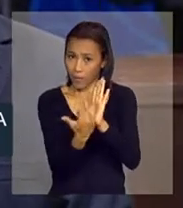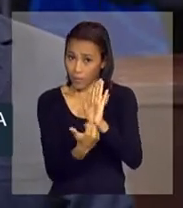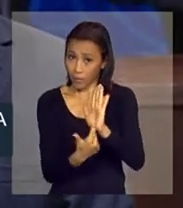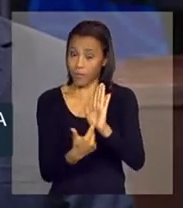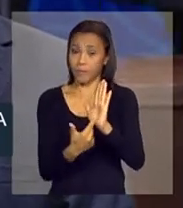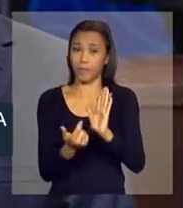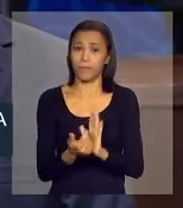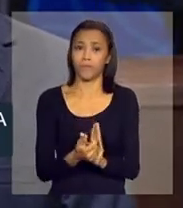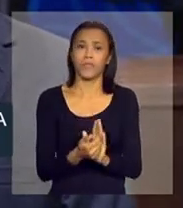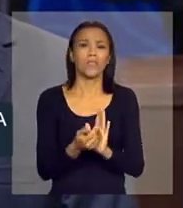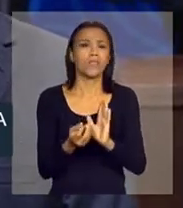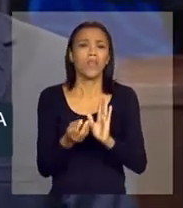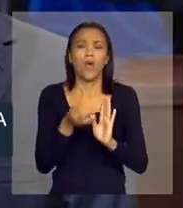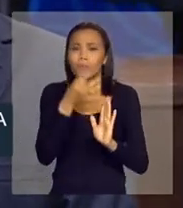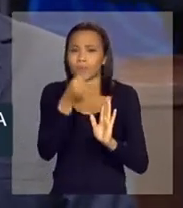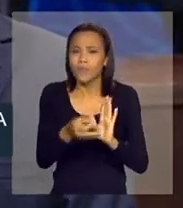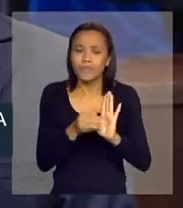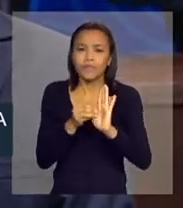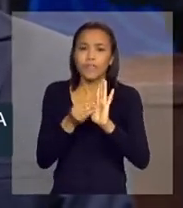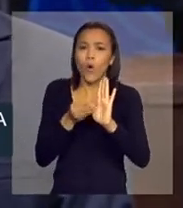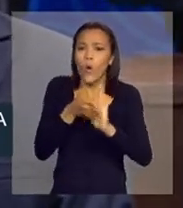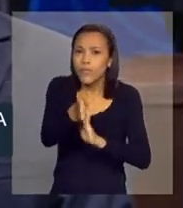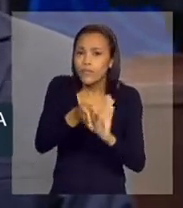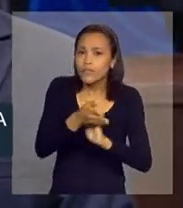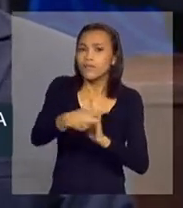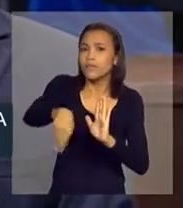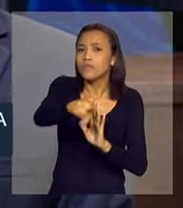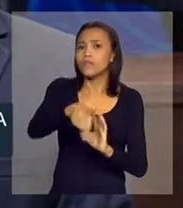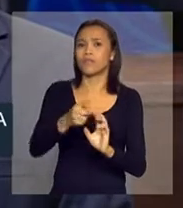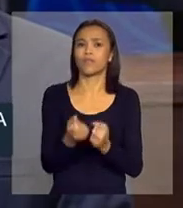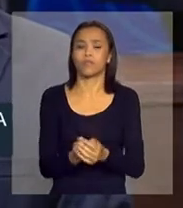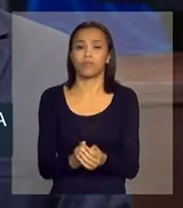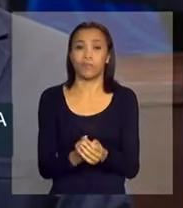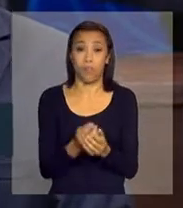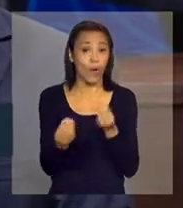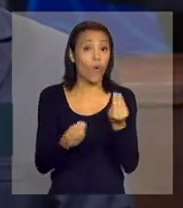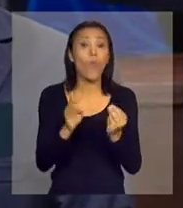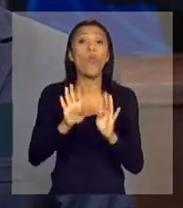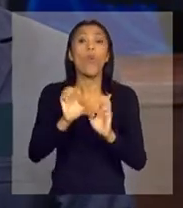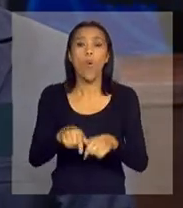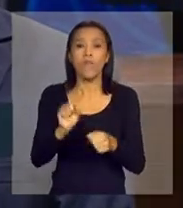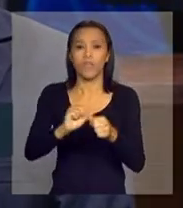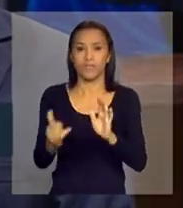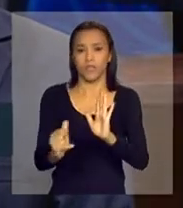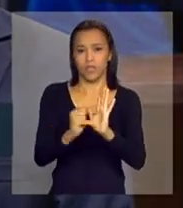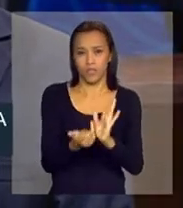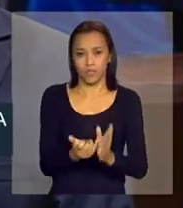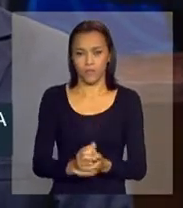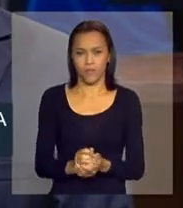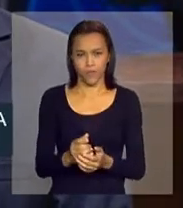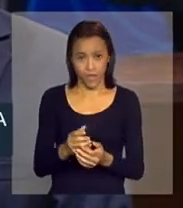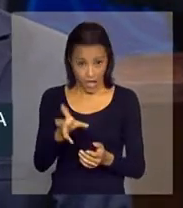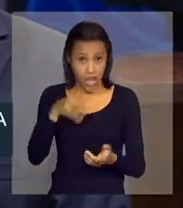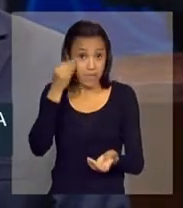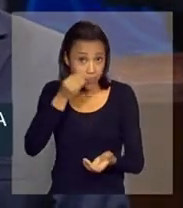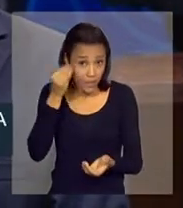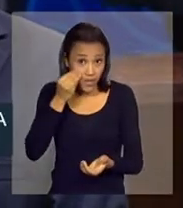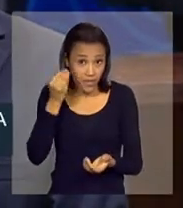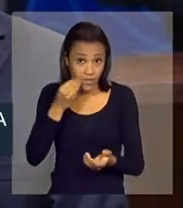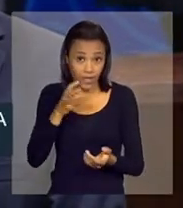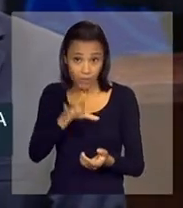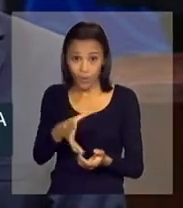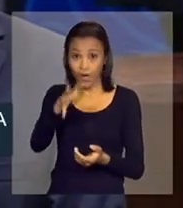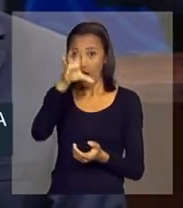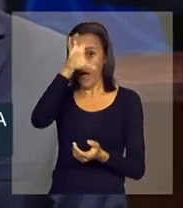as indicações necessárias para o credenciamento. Além da troca, além da experiência, o que